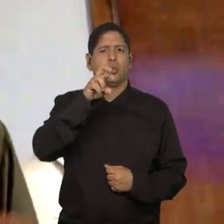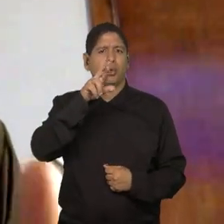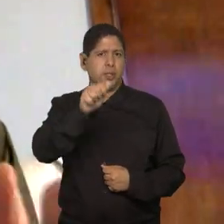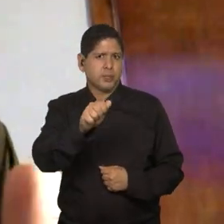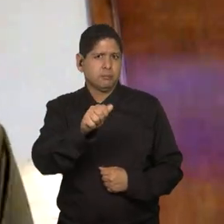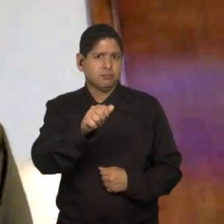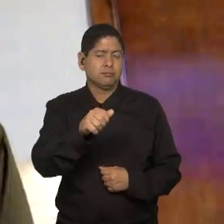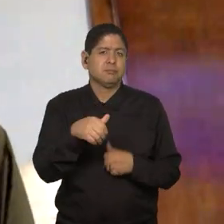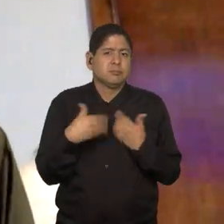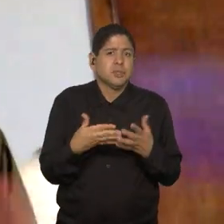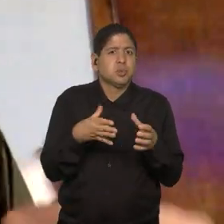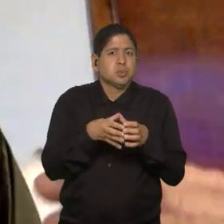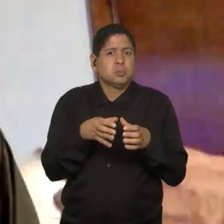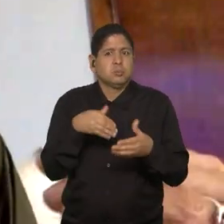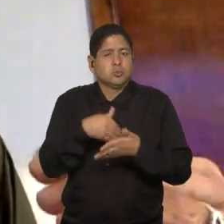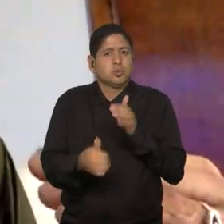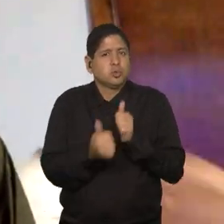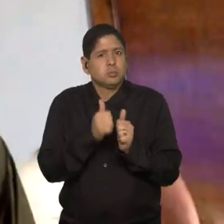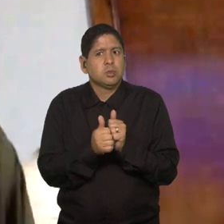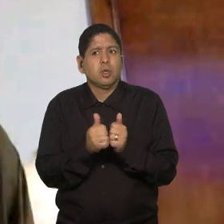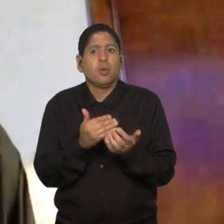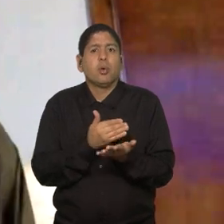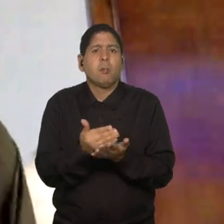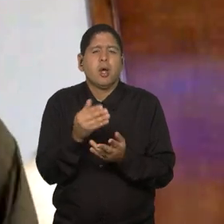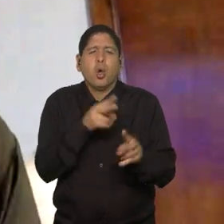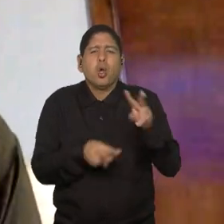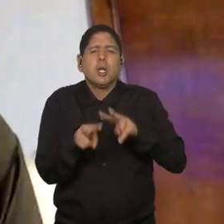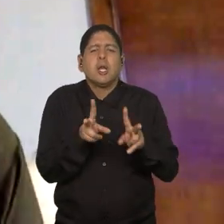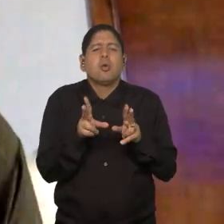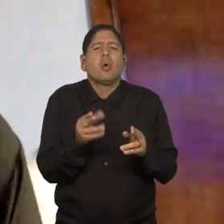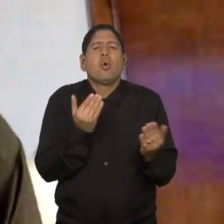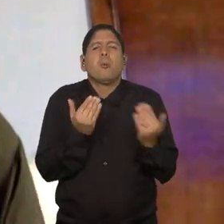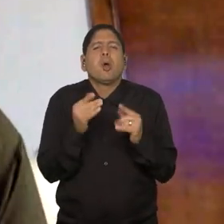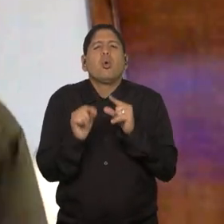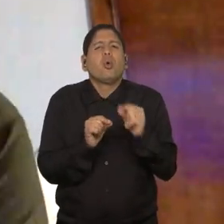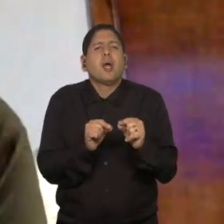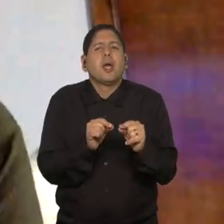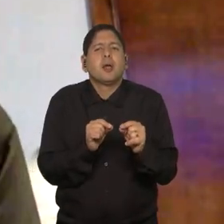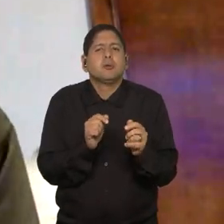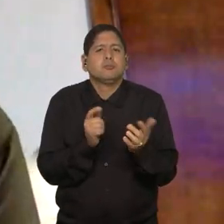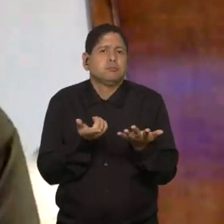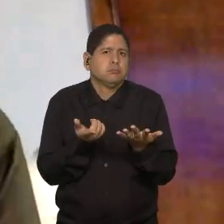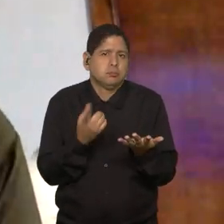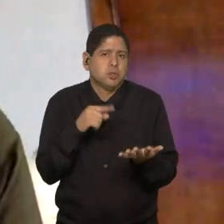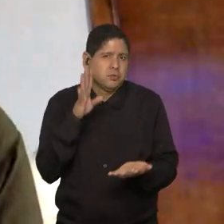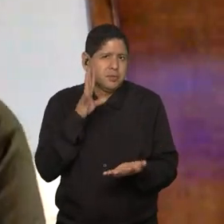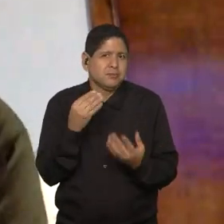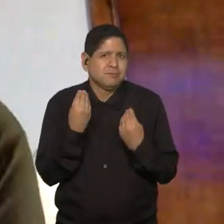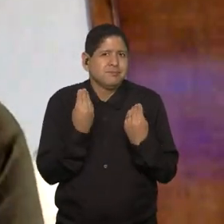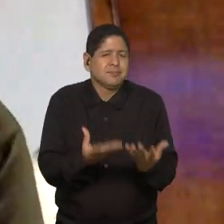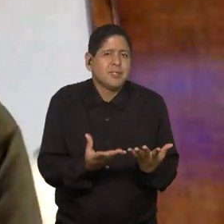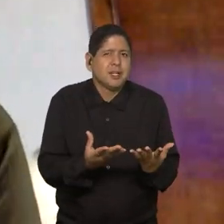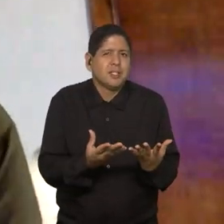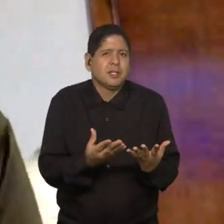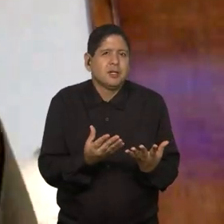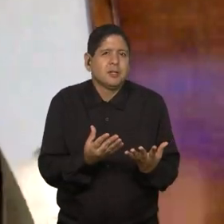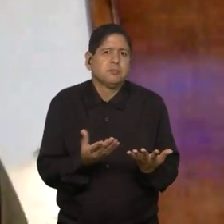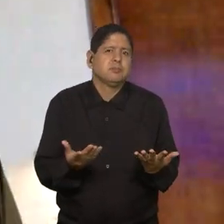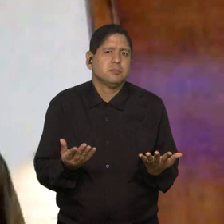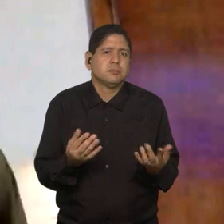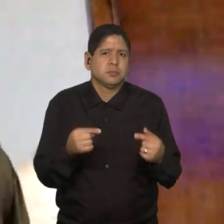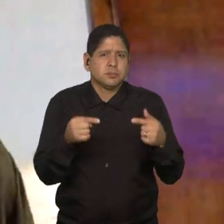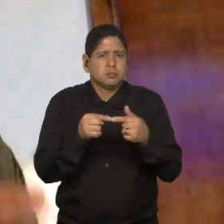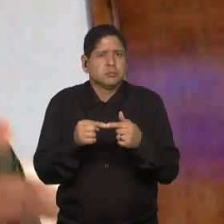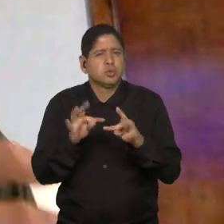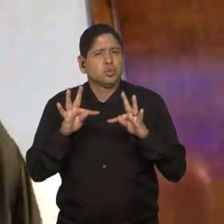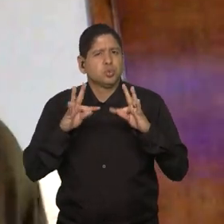o futebol feminino sendo olhado, assim, como outras especificidades, assim, como a gente sempre pensa, para desporto, dentro